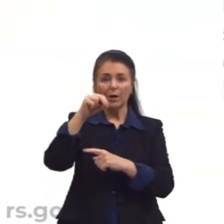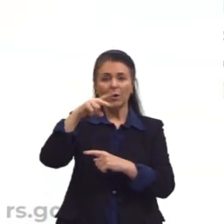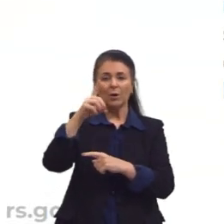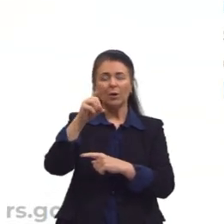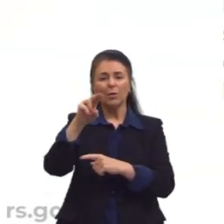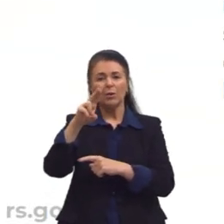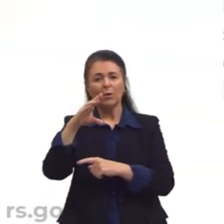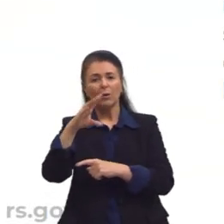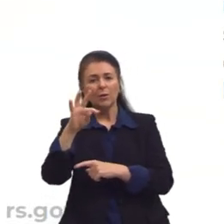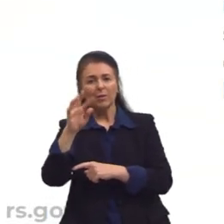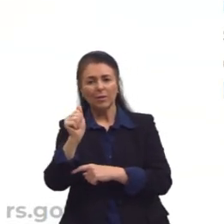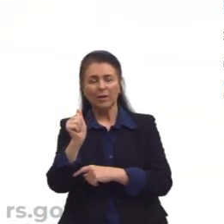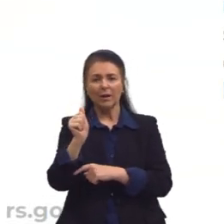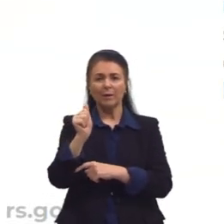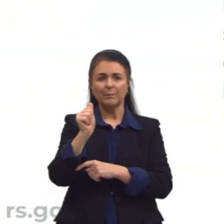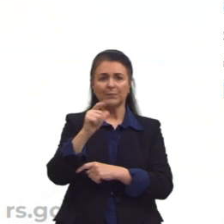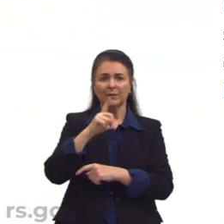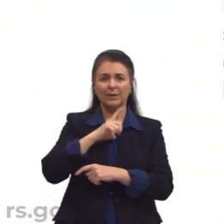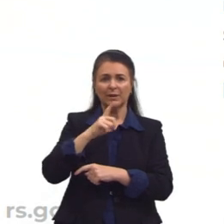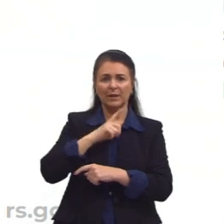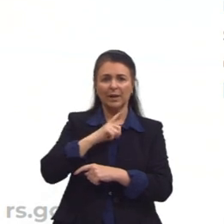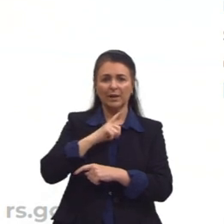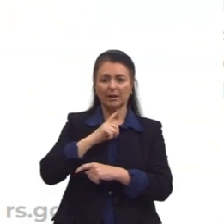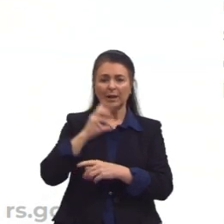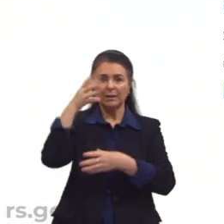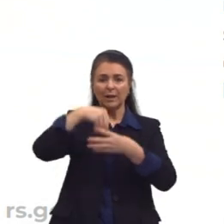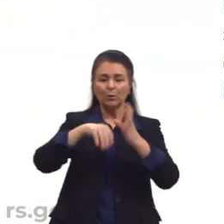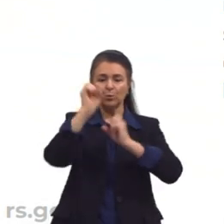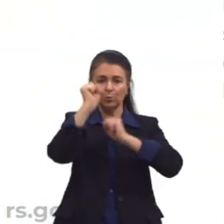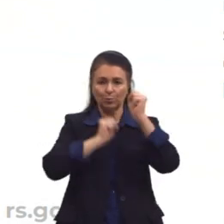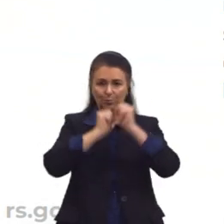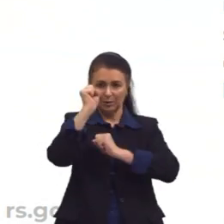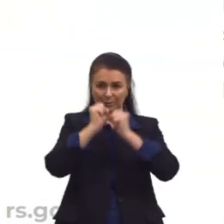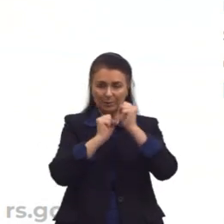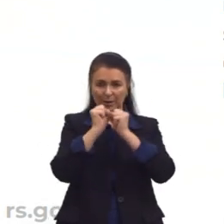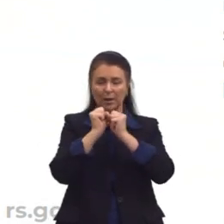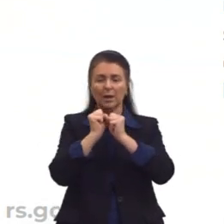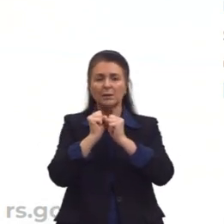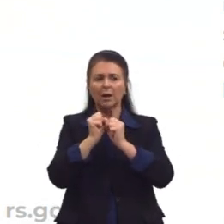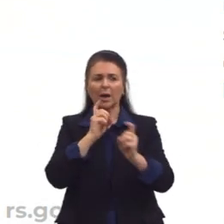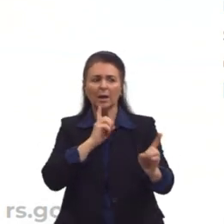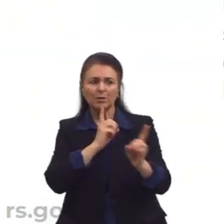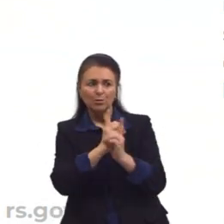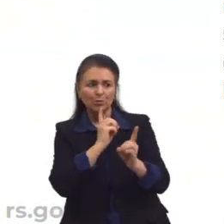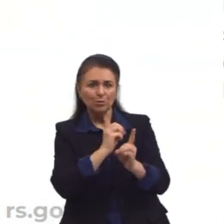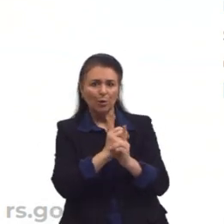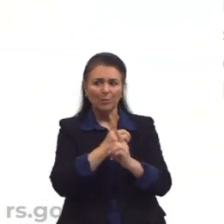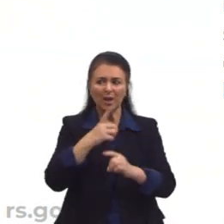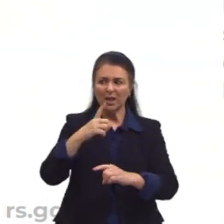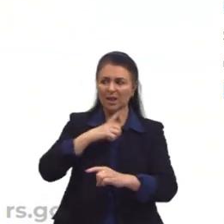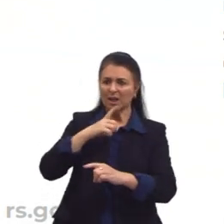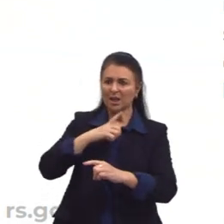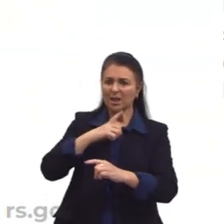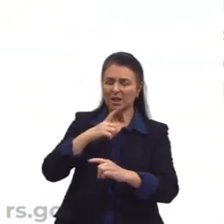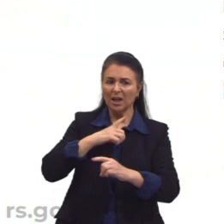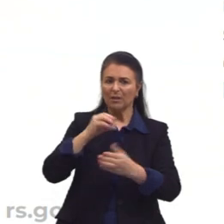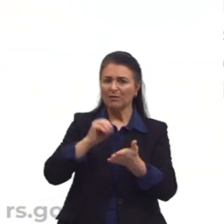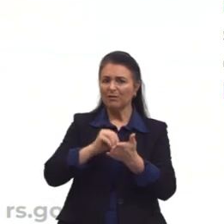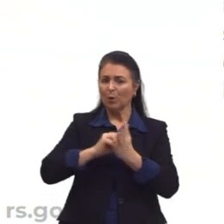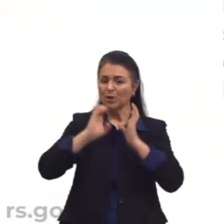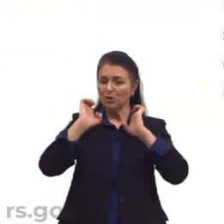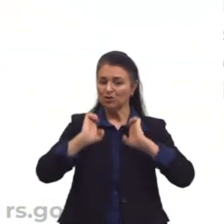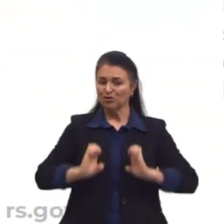empresa que ele vai analisar o que acontece e aí ele descobre muitas falcatruas e falta de ética.